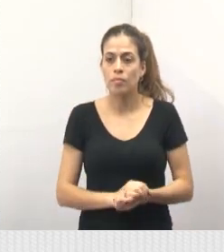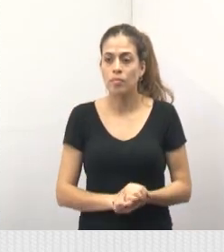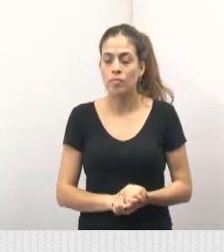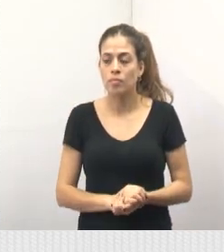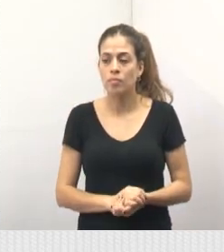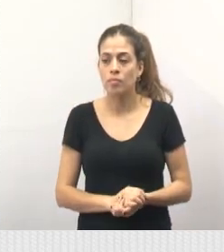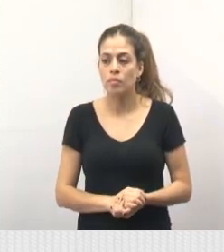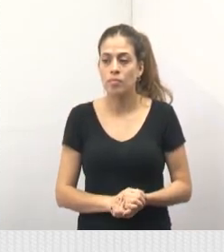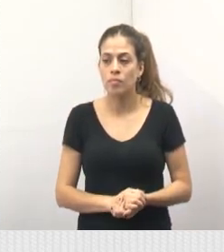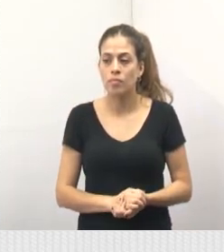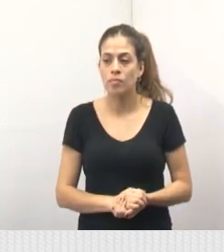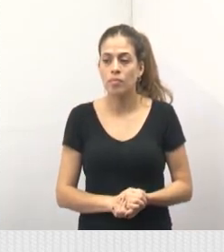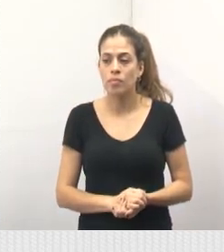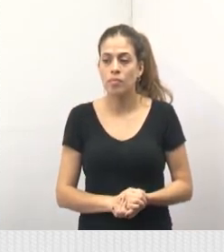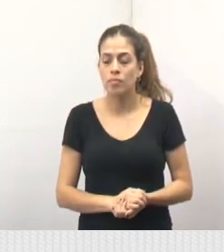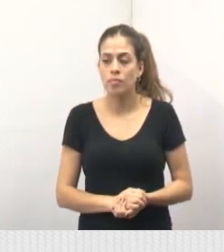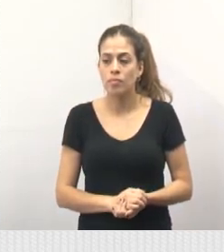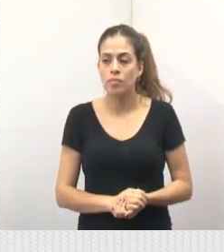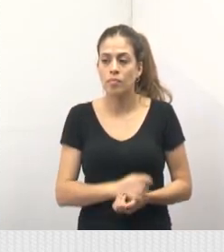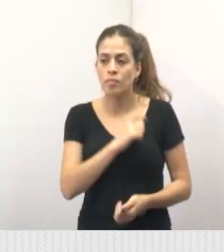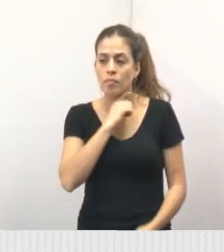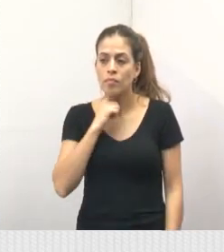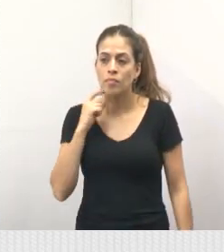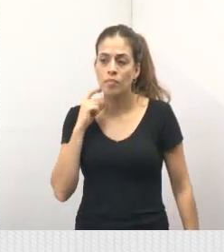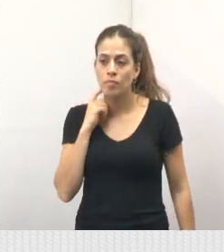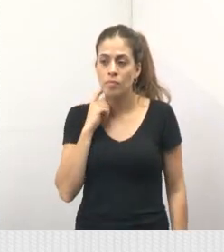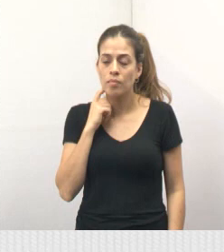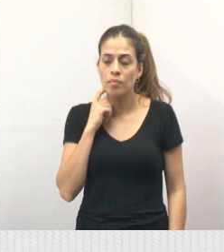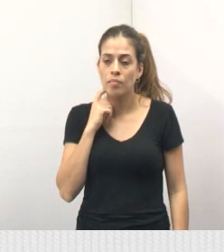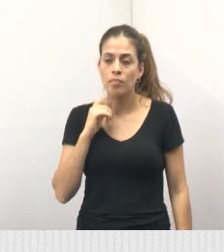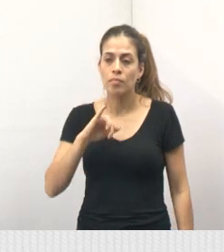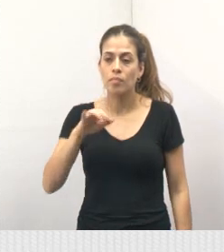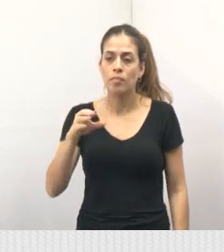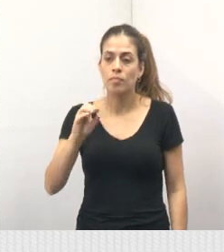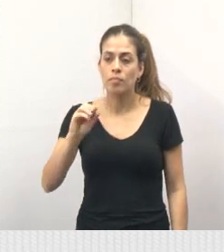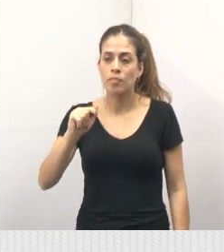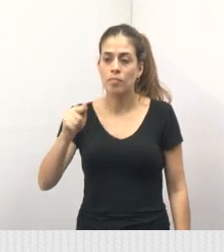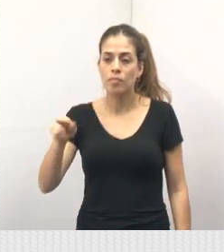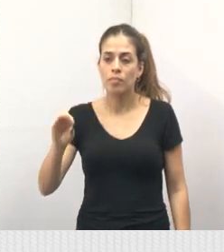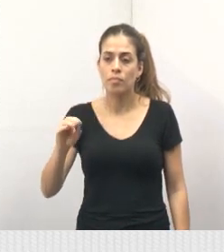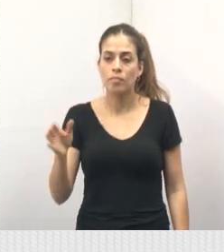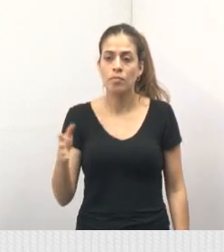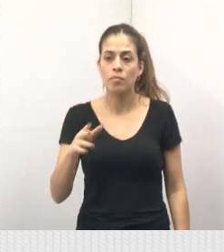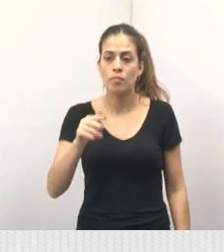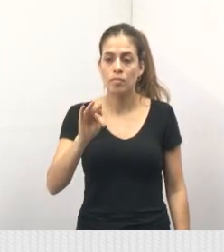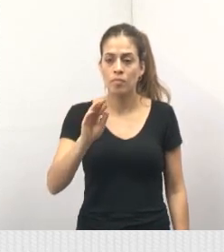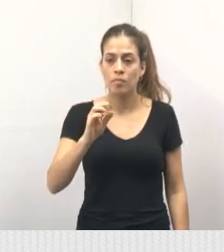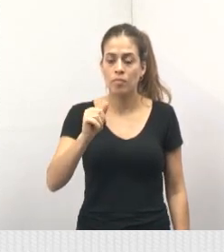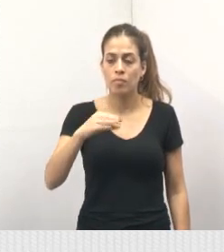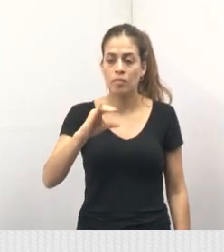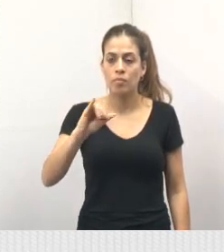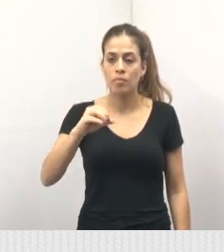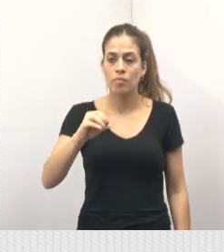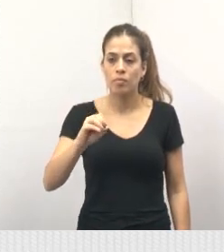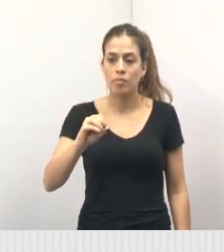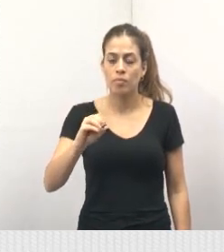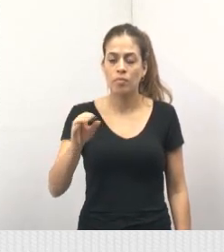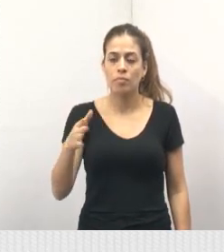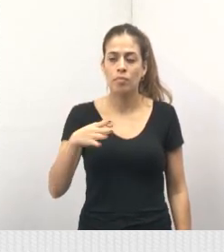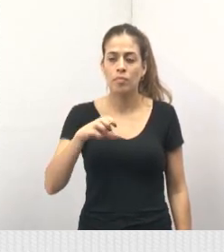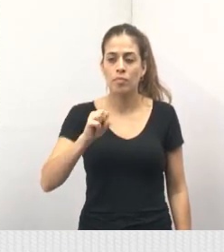Padre João Francisco Siqueira de Andrade, ele foi fundador da Escola